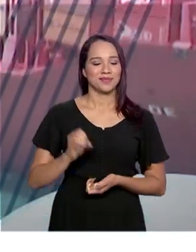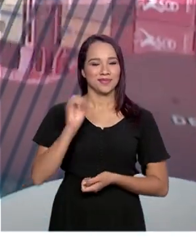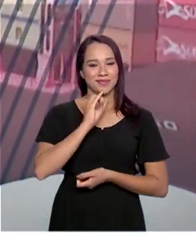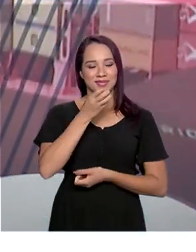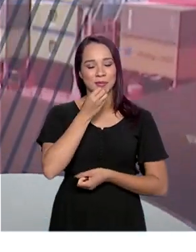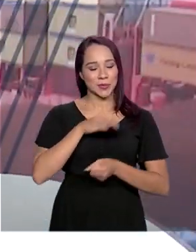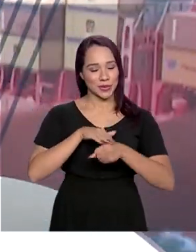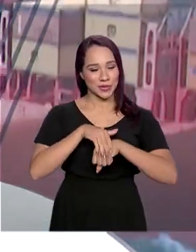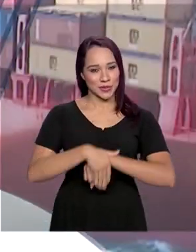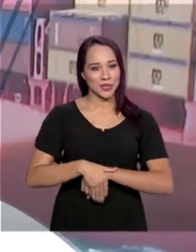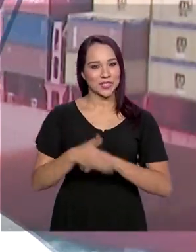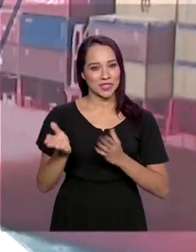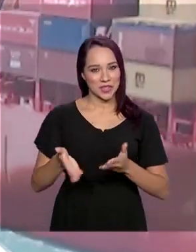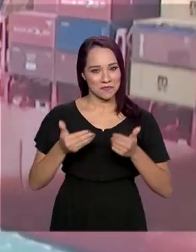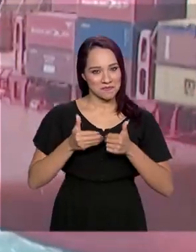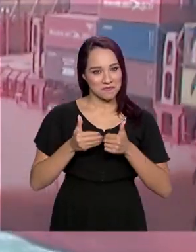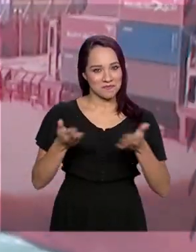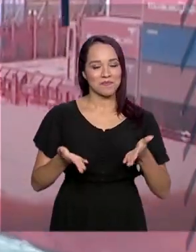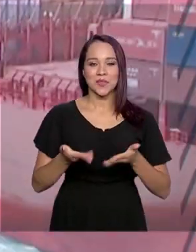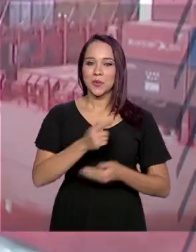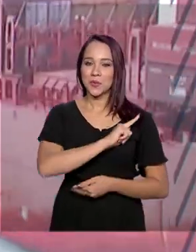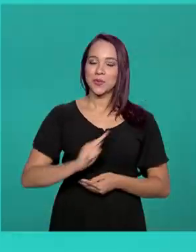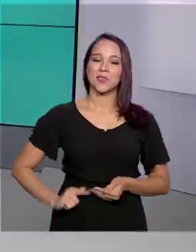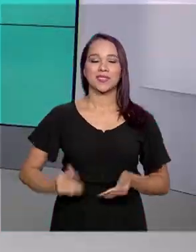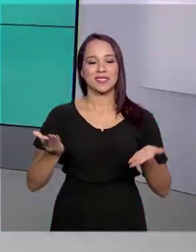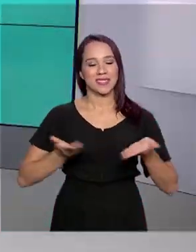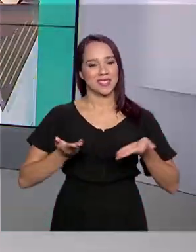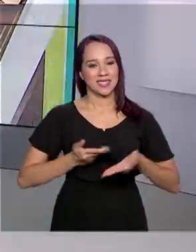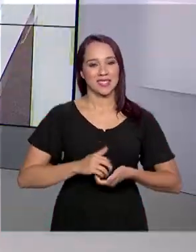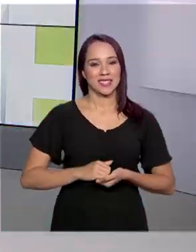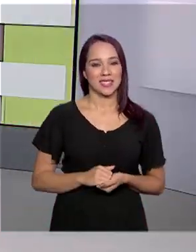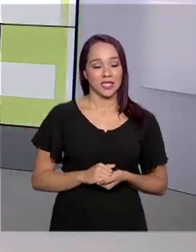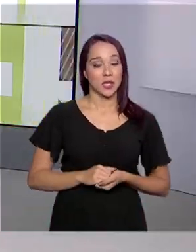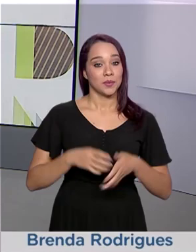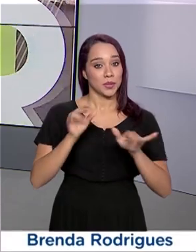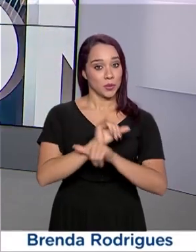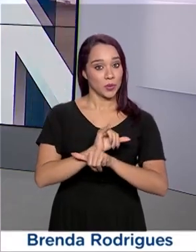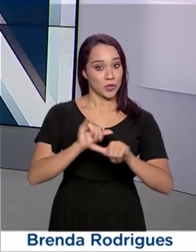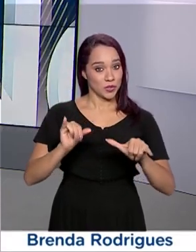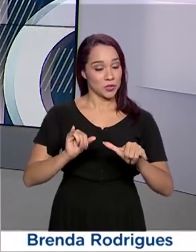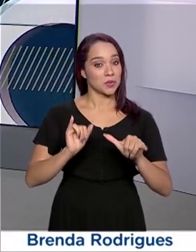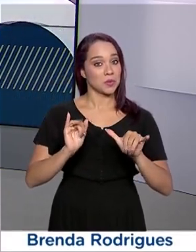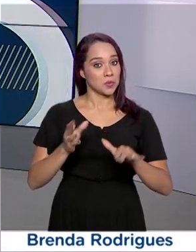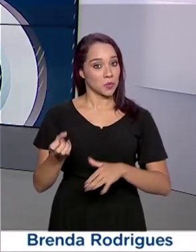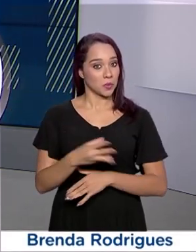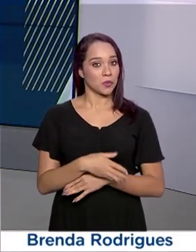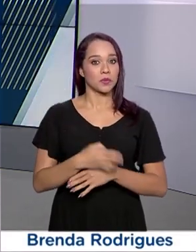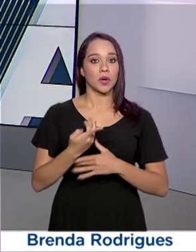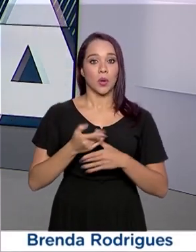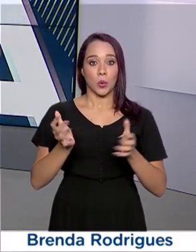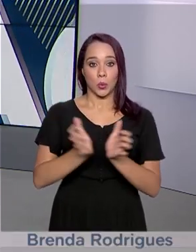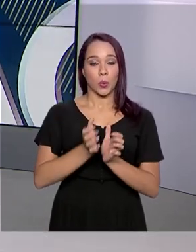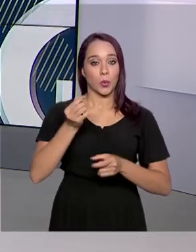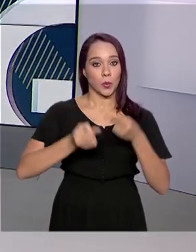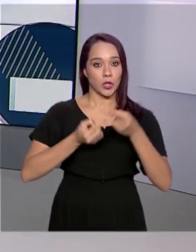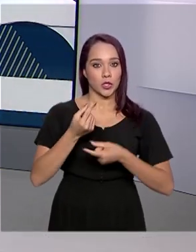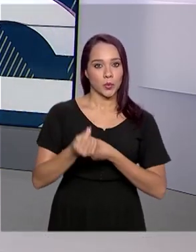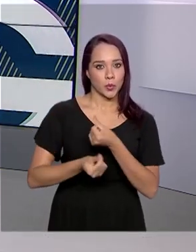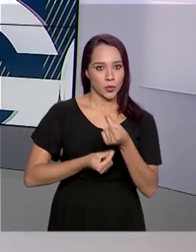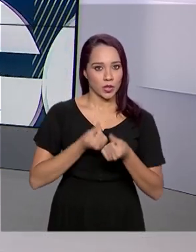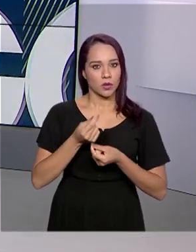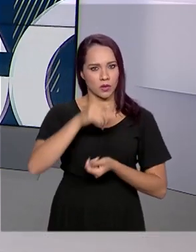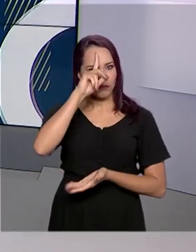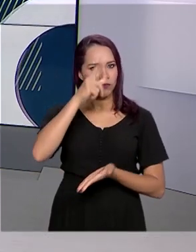Boa noite, já estamos de volta com o Governo Agora. Uma notícia que acaba de sair. O Comitê de Política Monetária